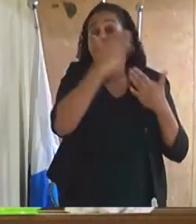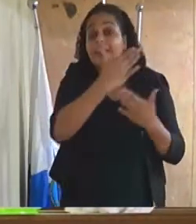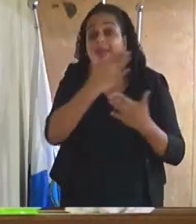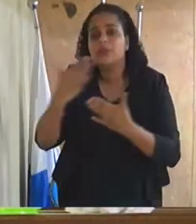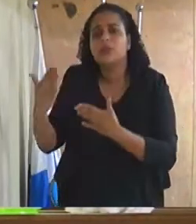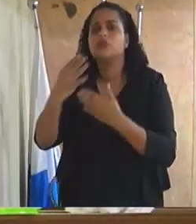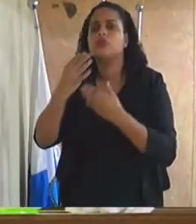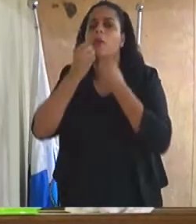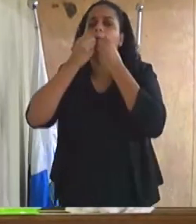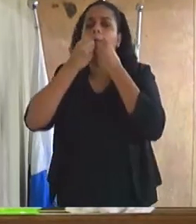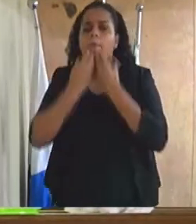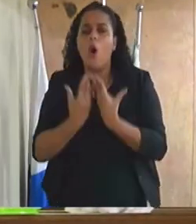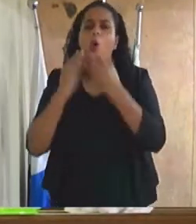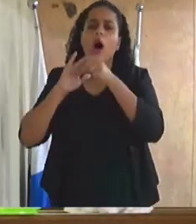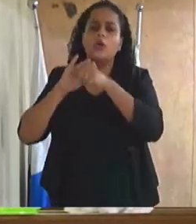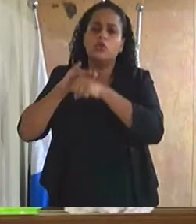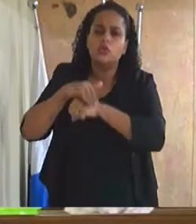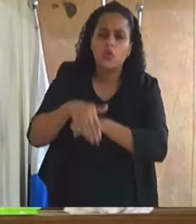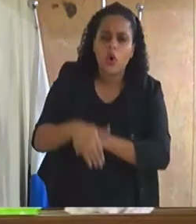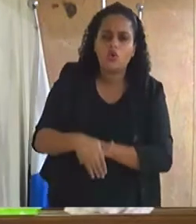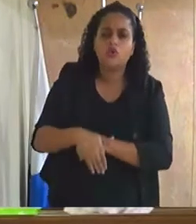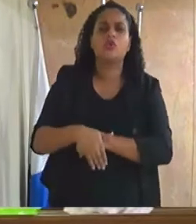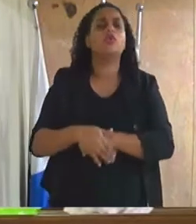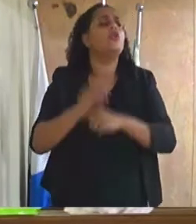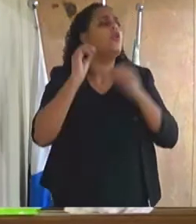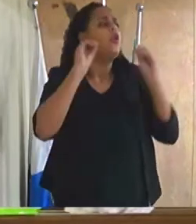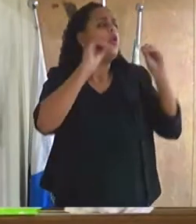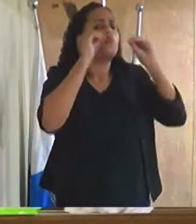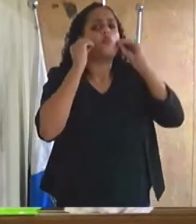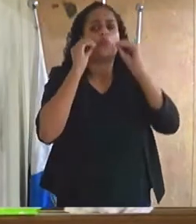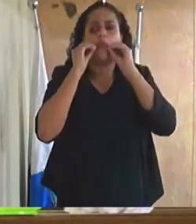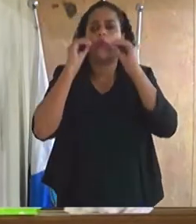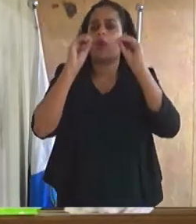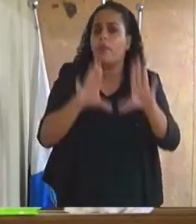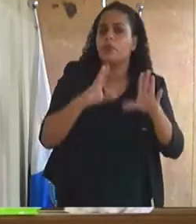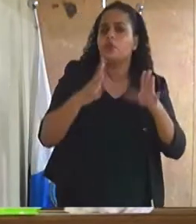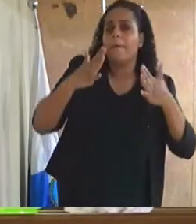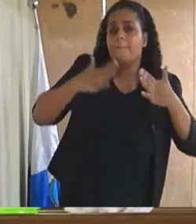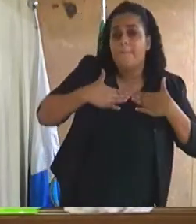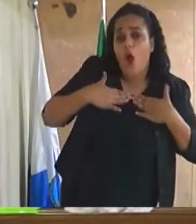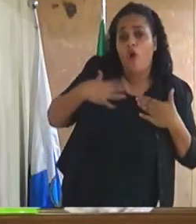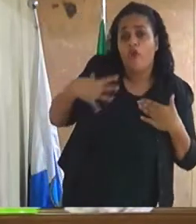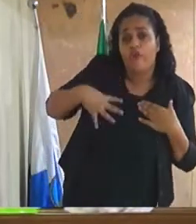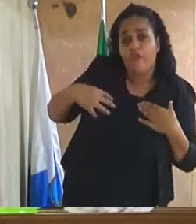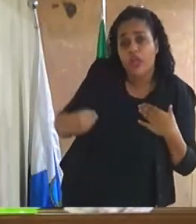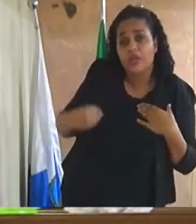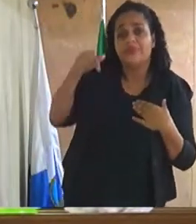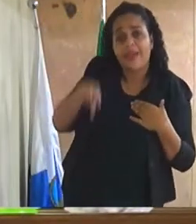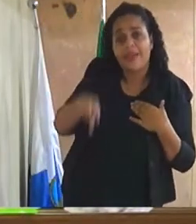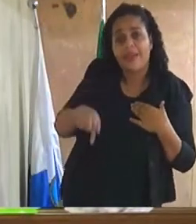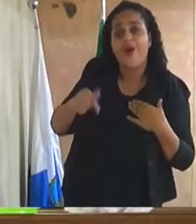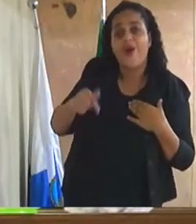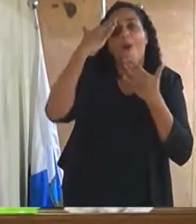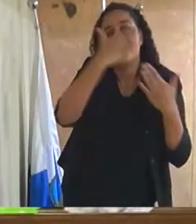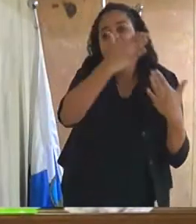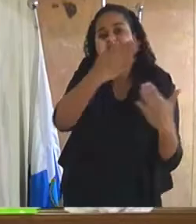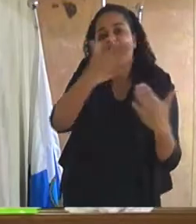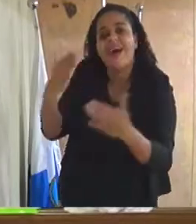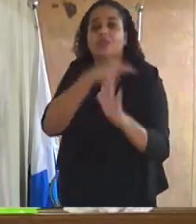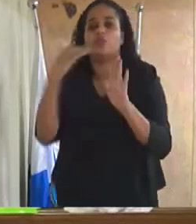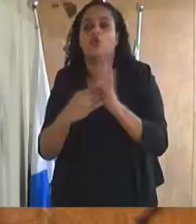uma boa noite estendo aqui um grande beijo para o meu filho que está aqui a todos vocês muito obrigado boa noite